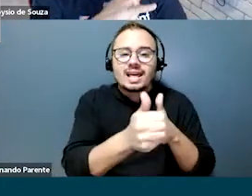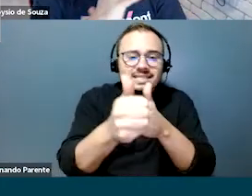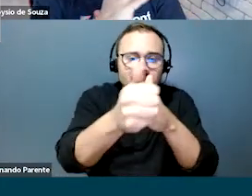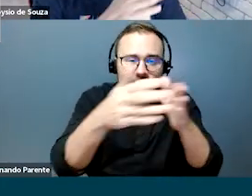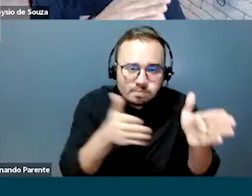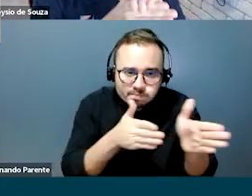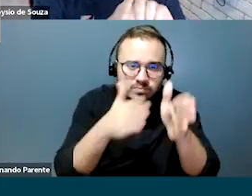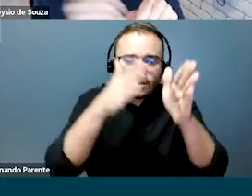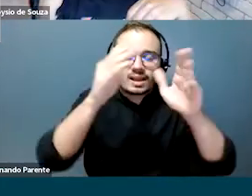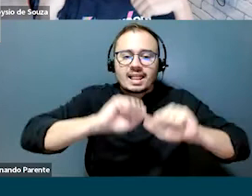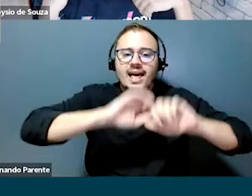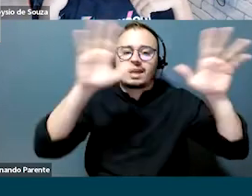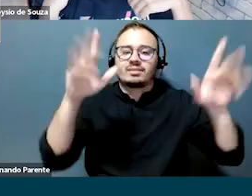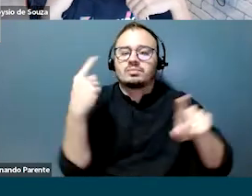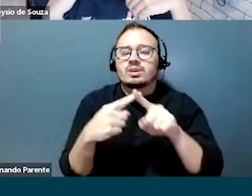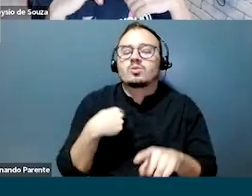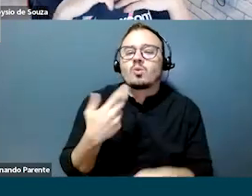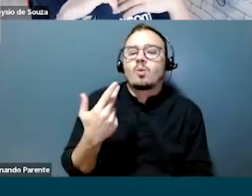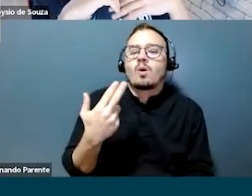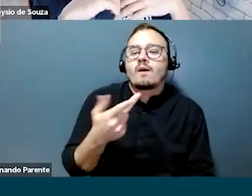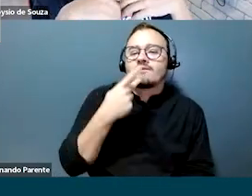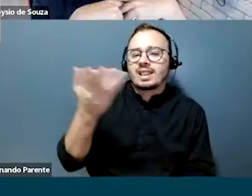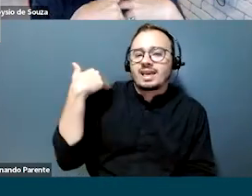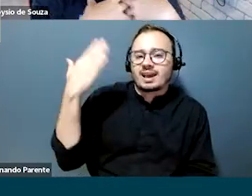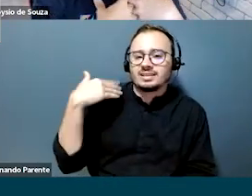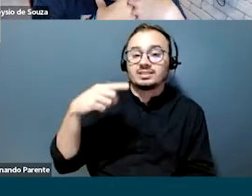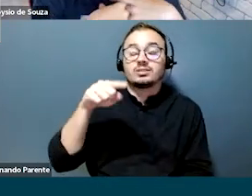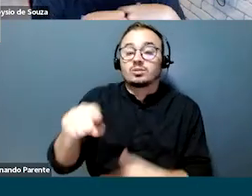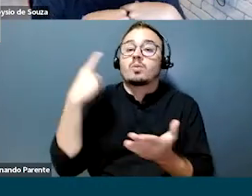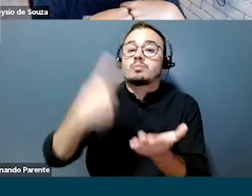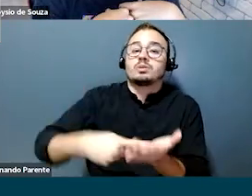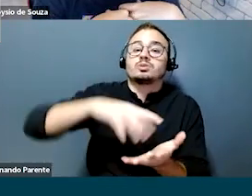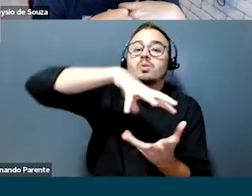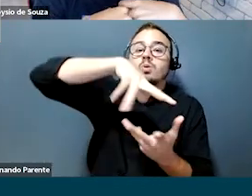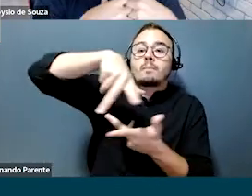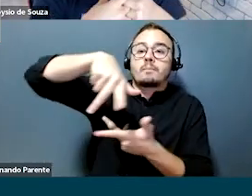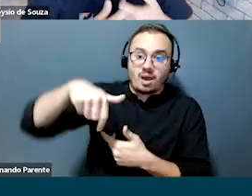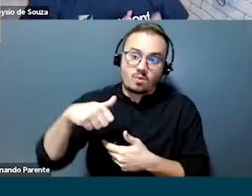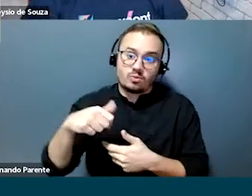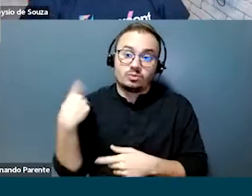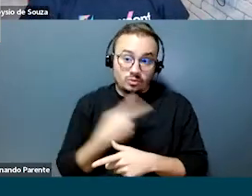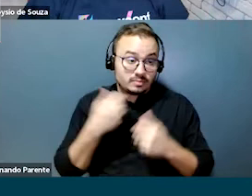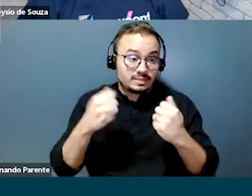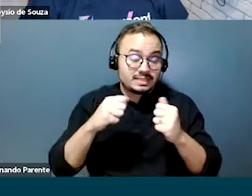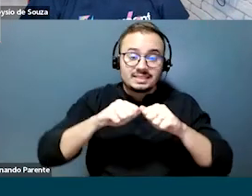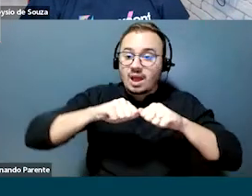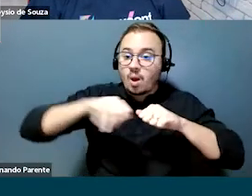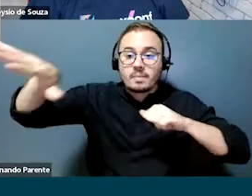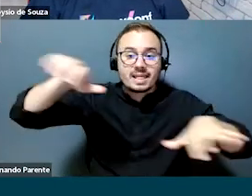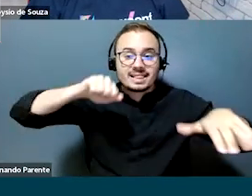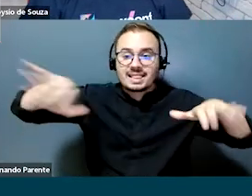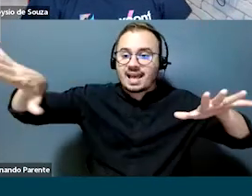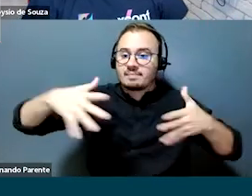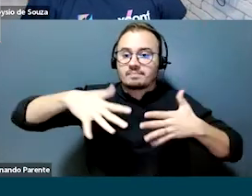claros, porque, como eu já tinha falado antes, o nosso compromisso é global, né? E a gente precisa escalar essas experiências,